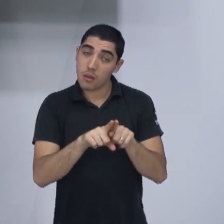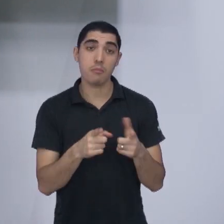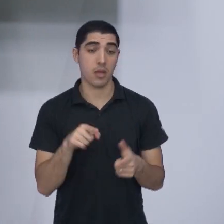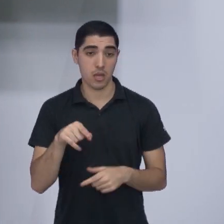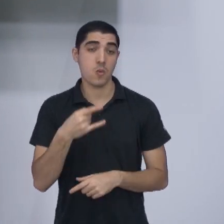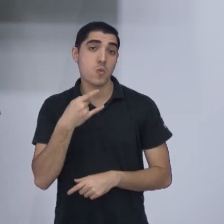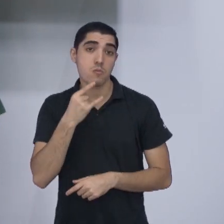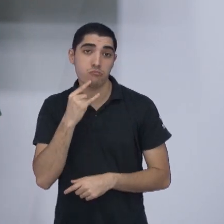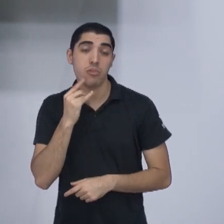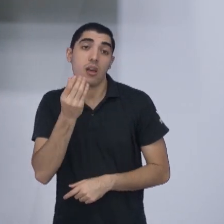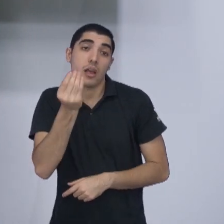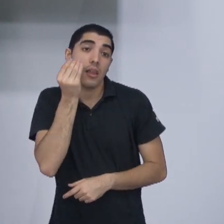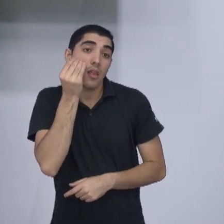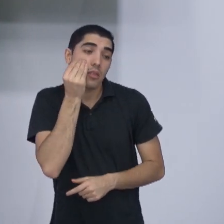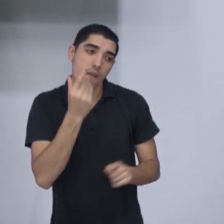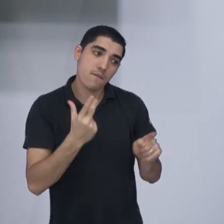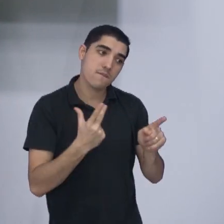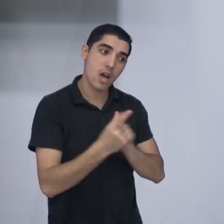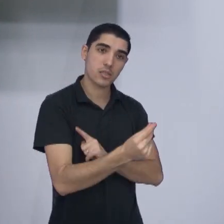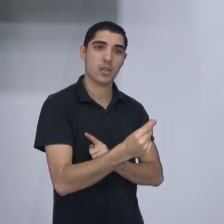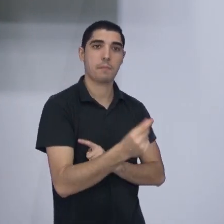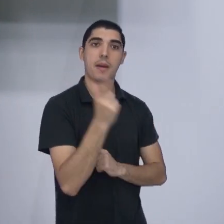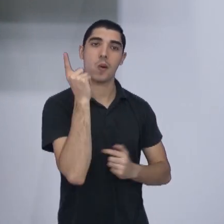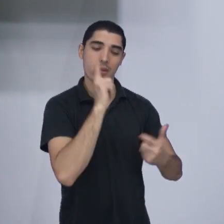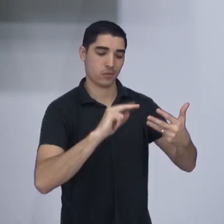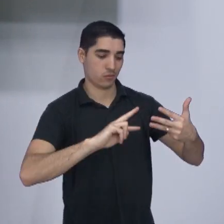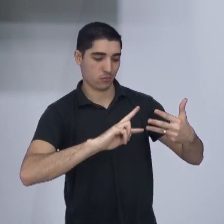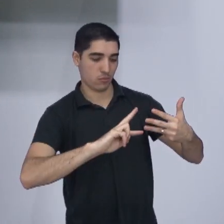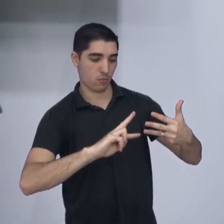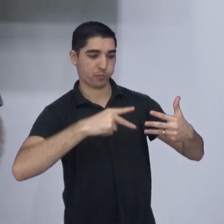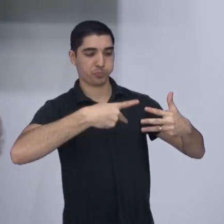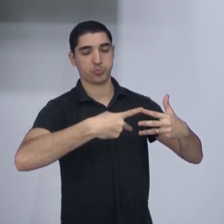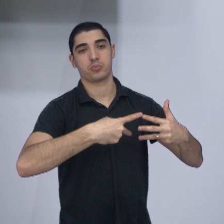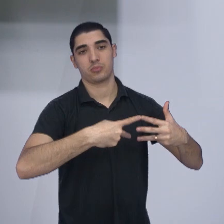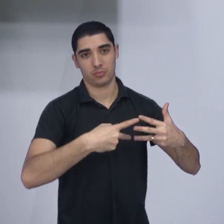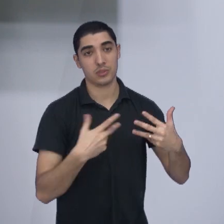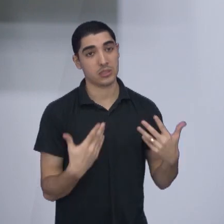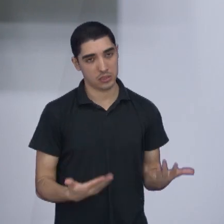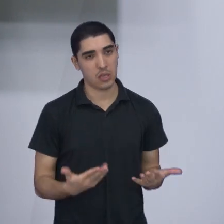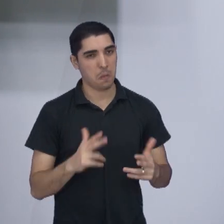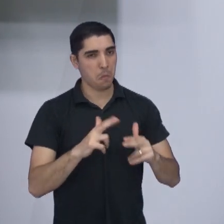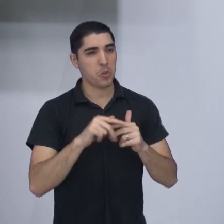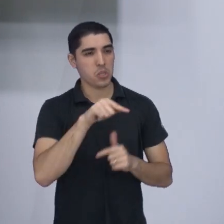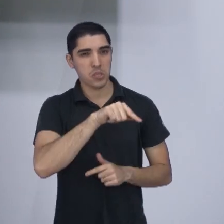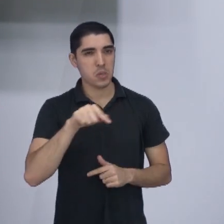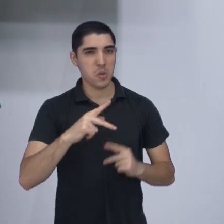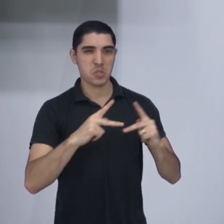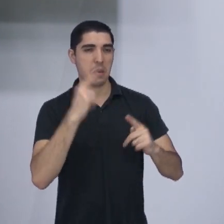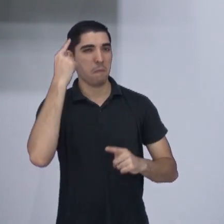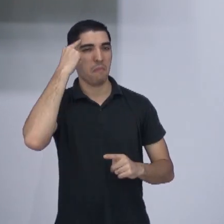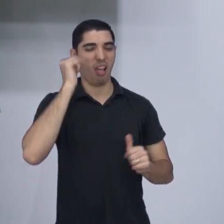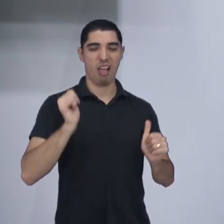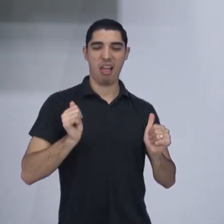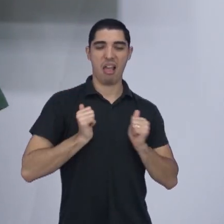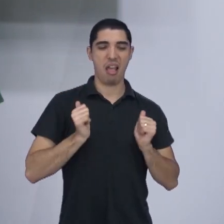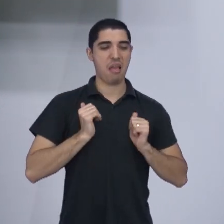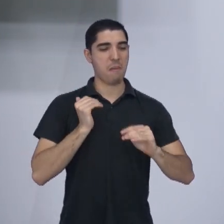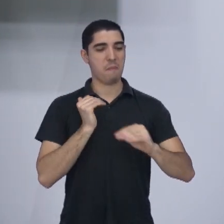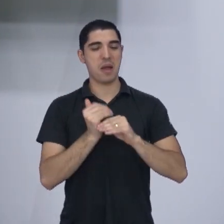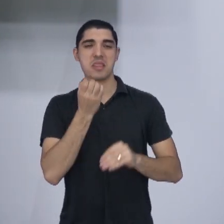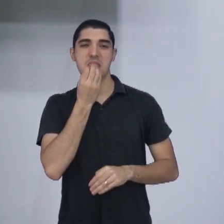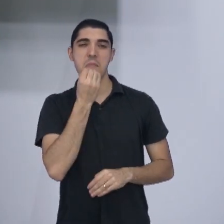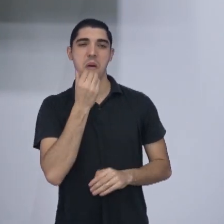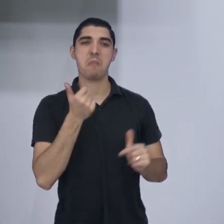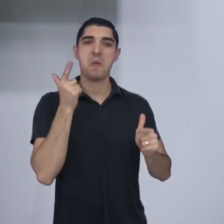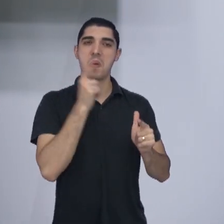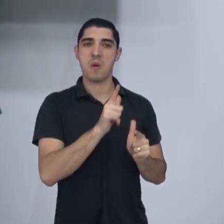conquistar a vitória, então o time do São José, os jovens aí, não pode pensar que só um empate a gente garante, porque o